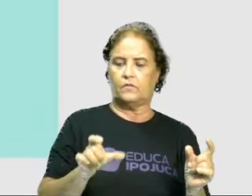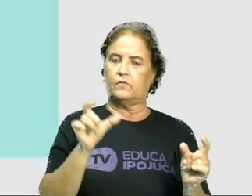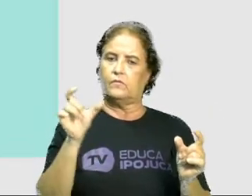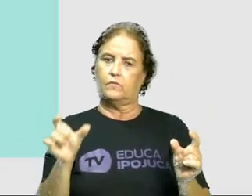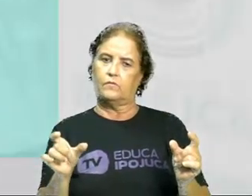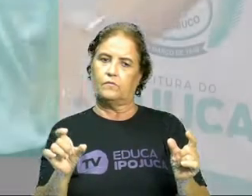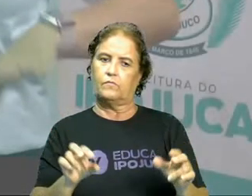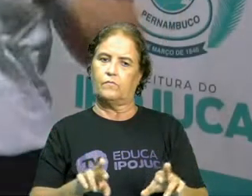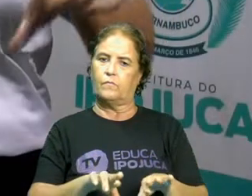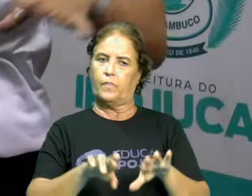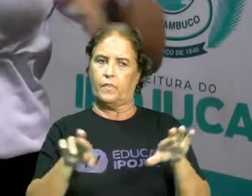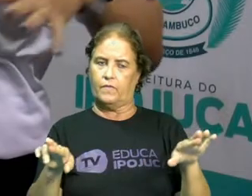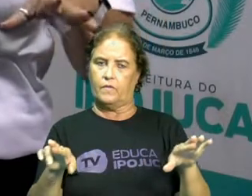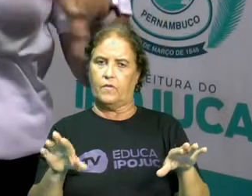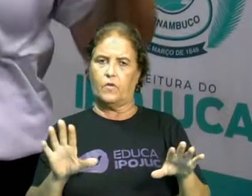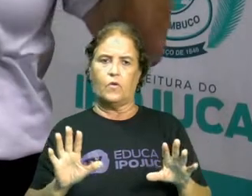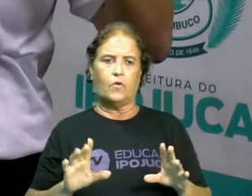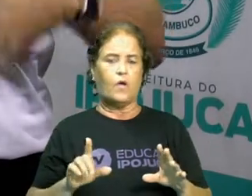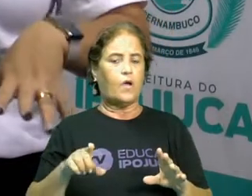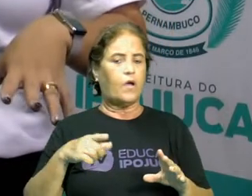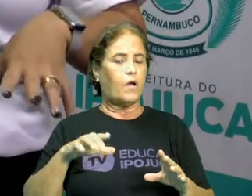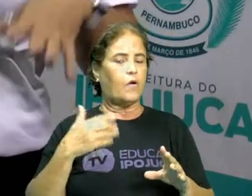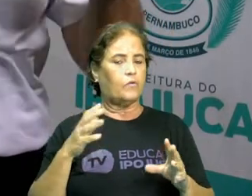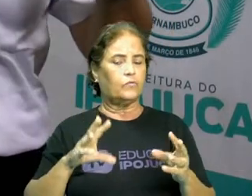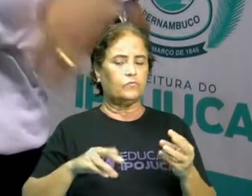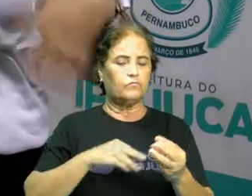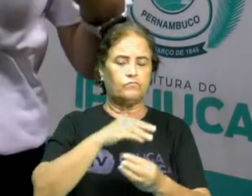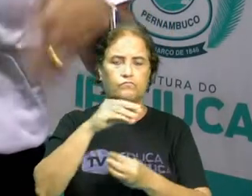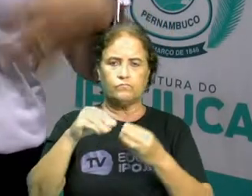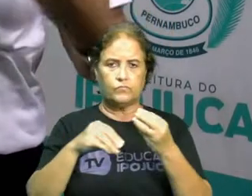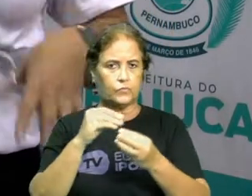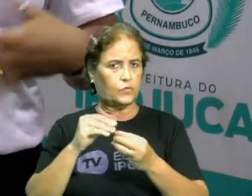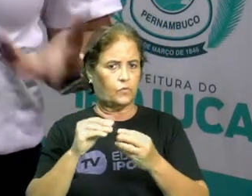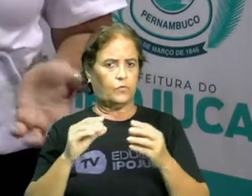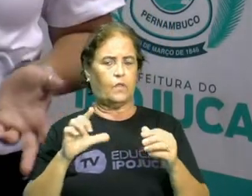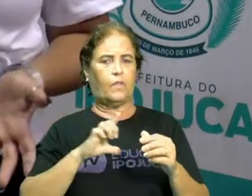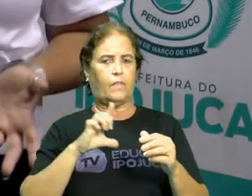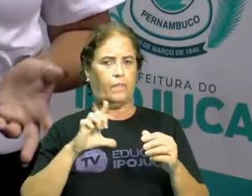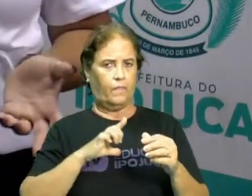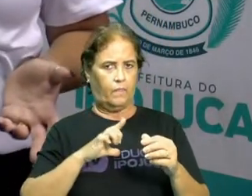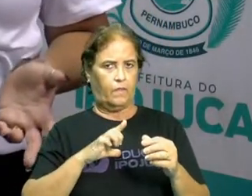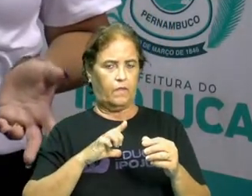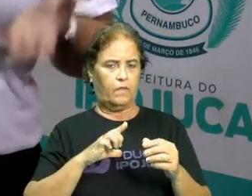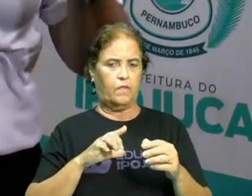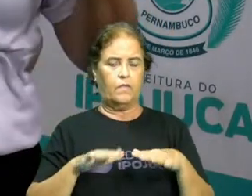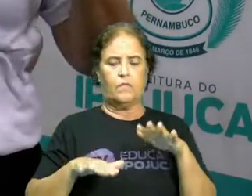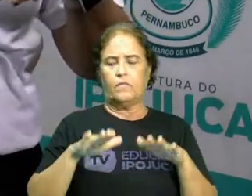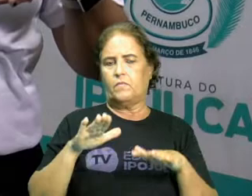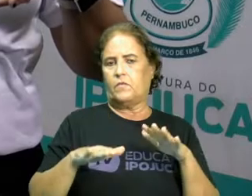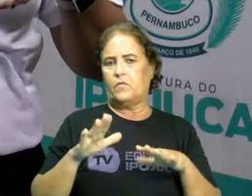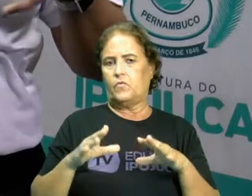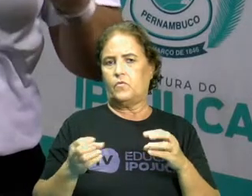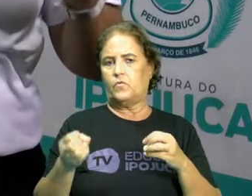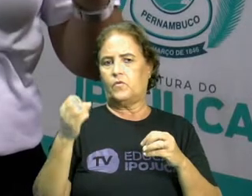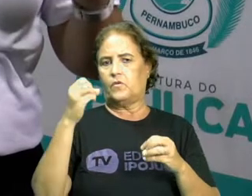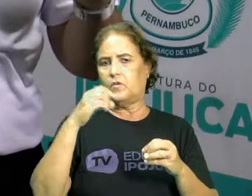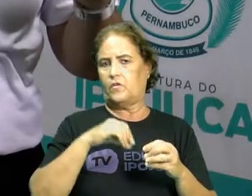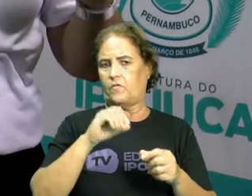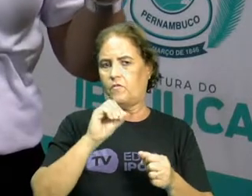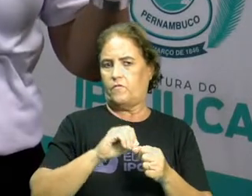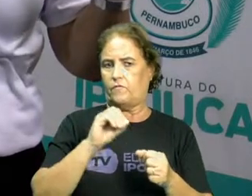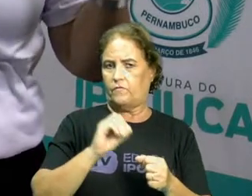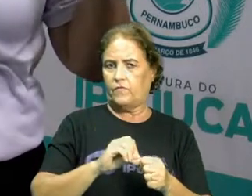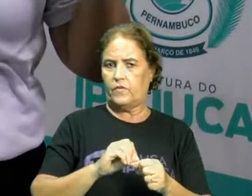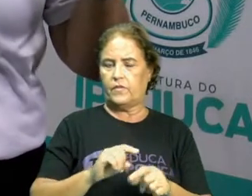Enquanto as gerais, toda matéria tem, independente do que ela é formada, a específica é